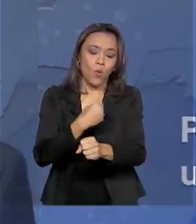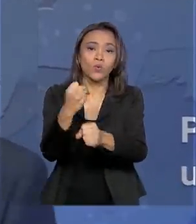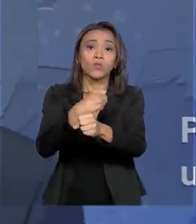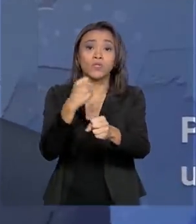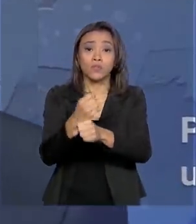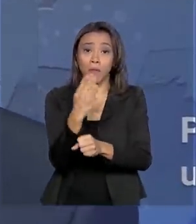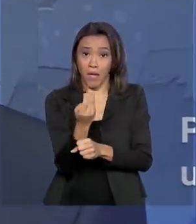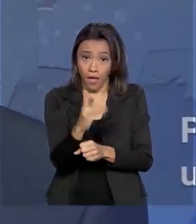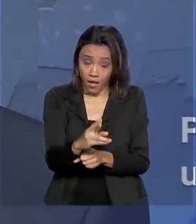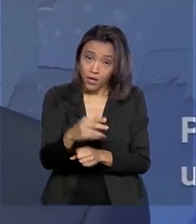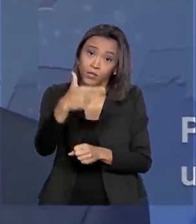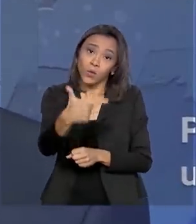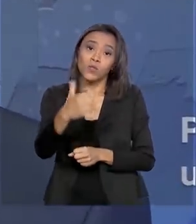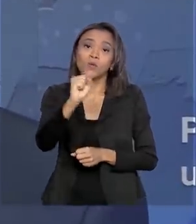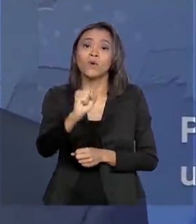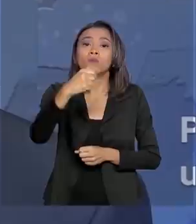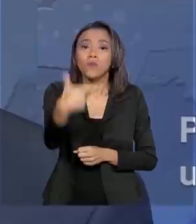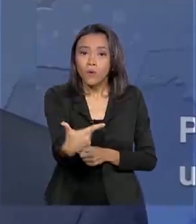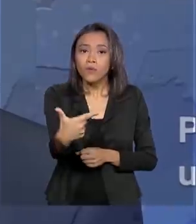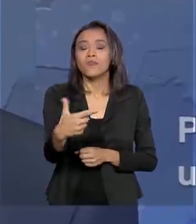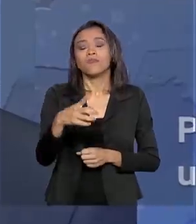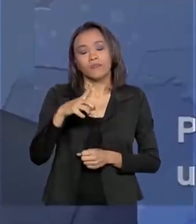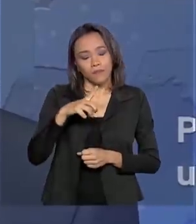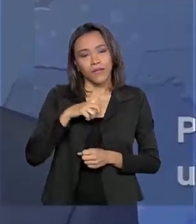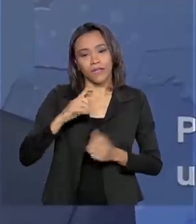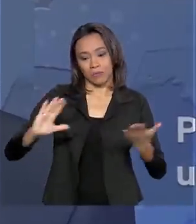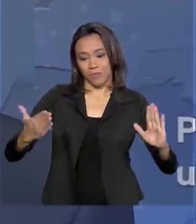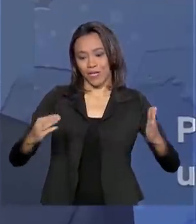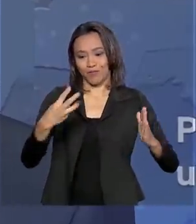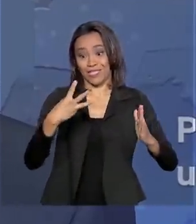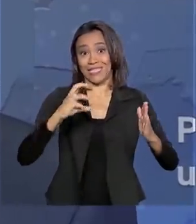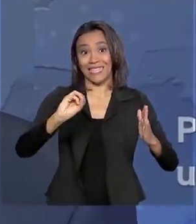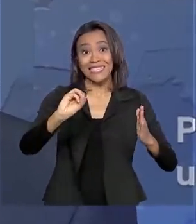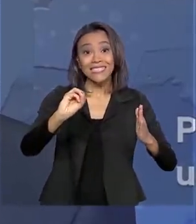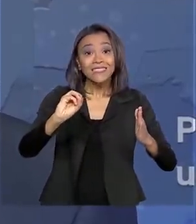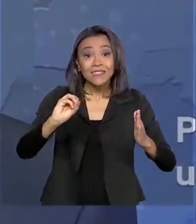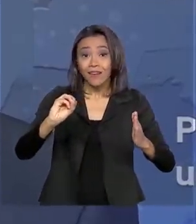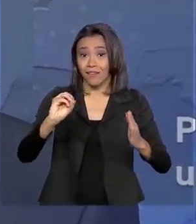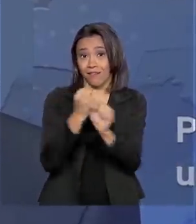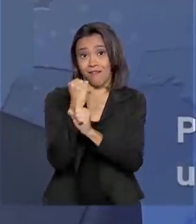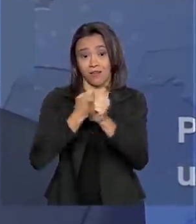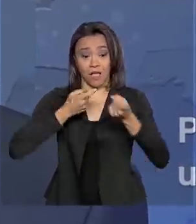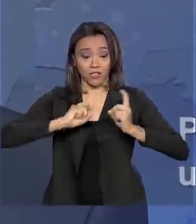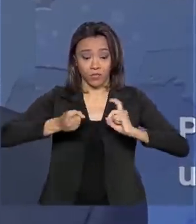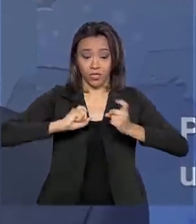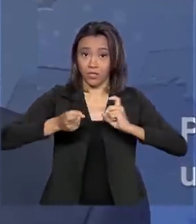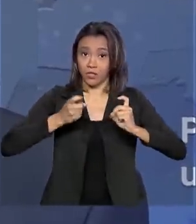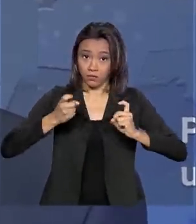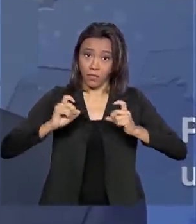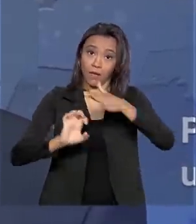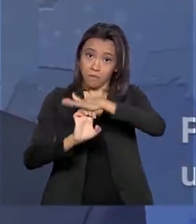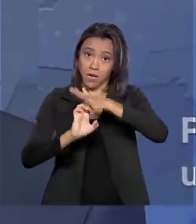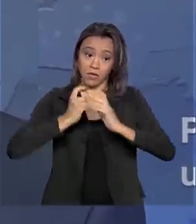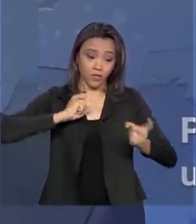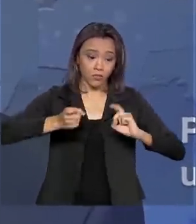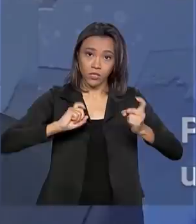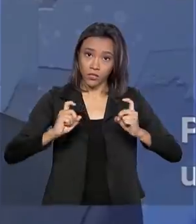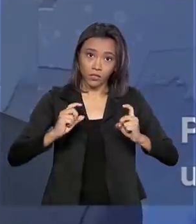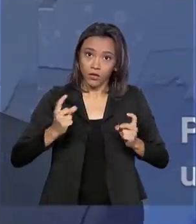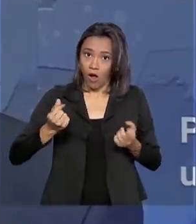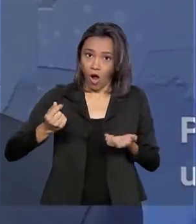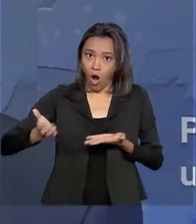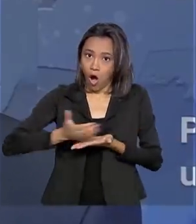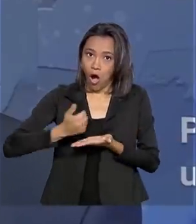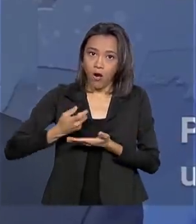-282, ele vai ter 30 anos para operar essa concessão e em consequência ele vai receber